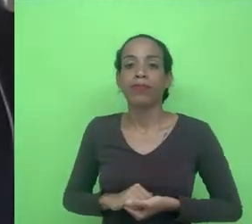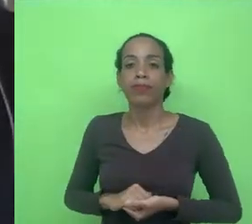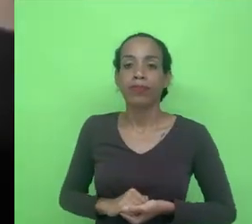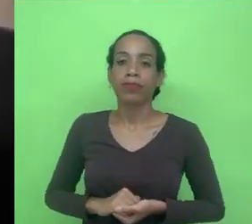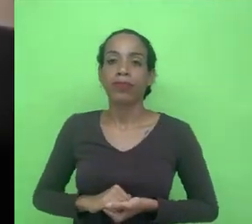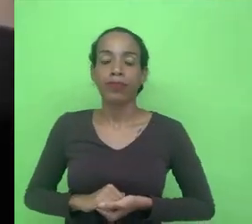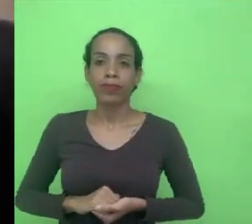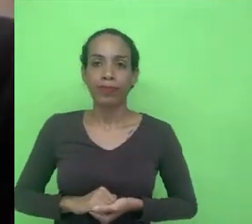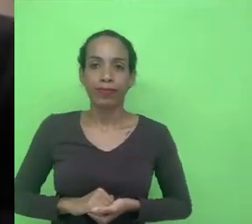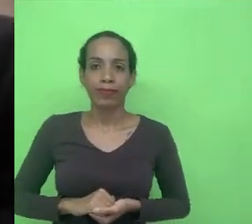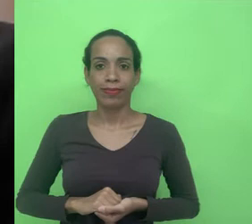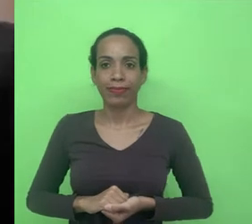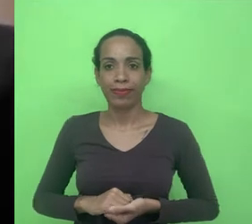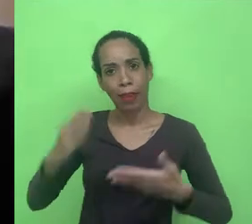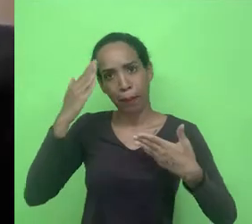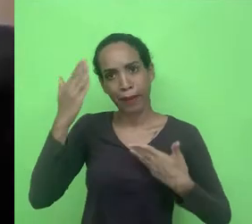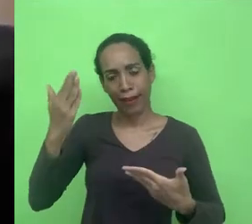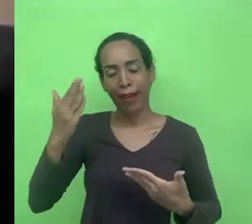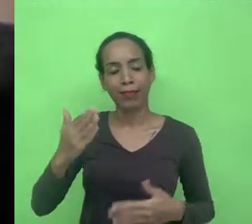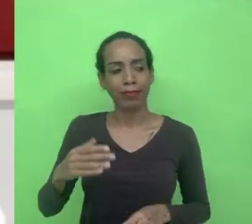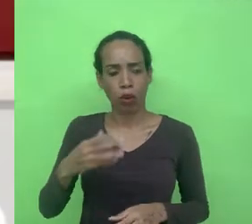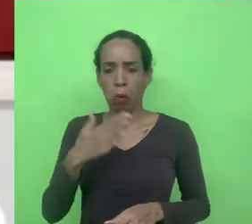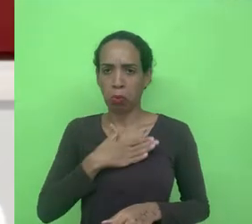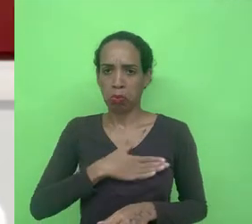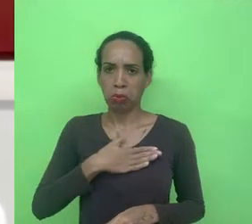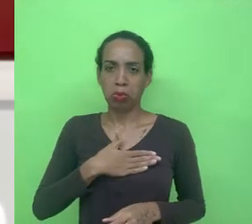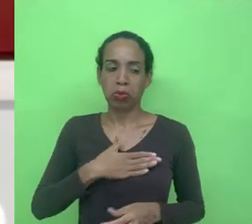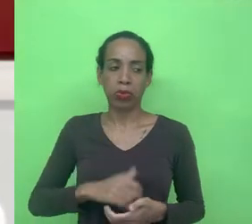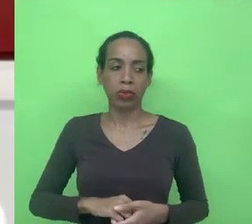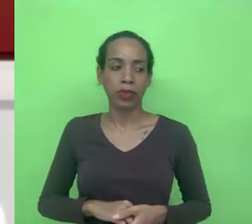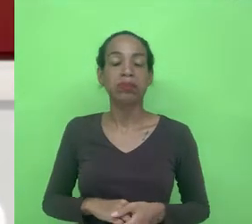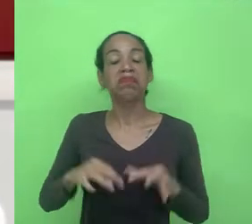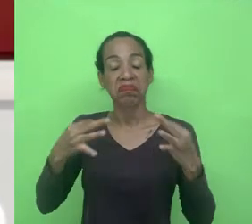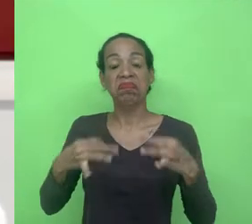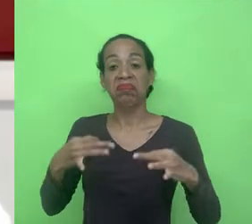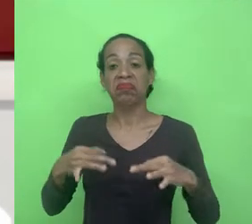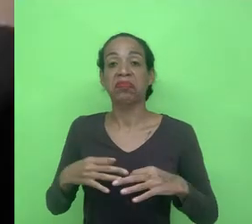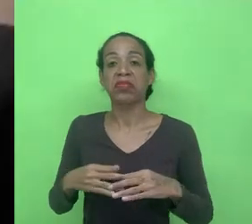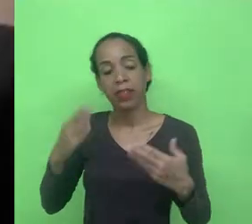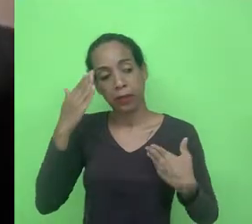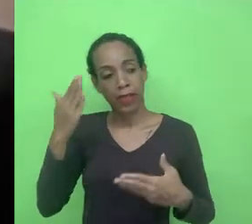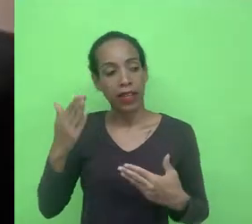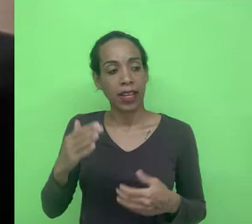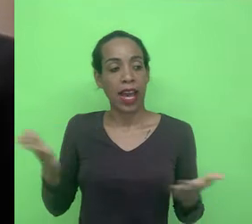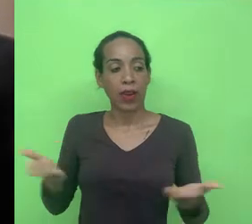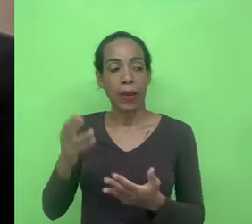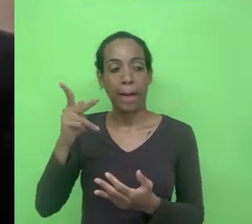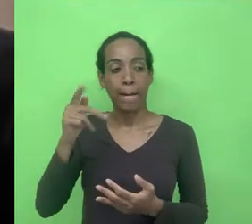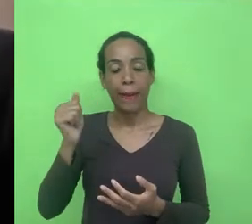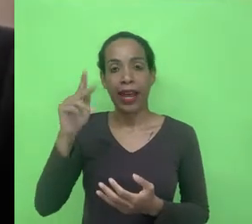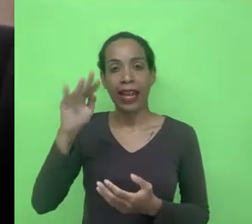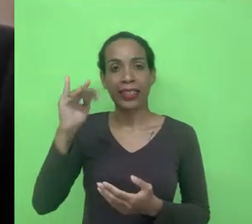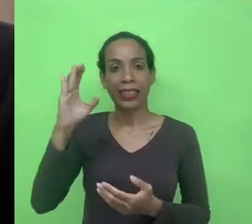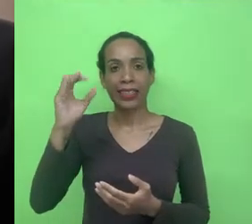obrigado Valmir satisfeito Elias com certeza obrigado Patrícia por favor mais uma vez seja bem-vinda